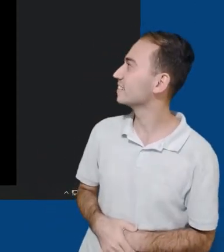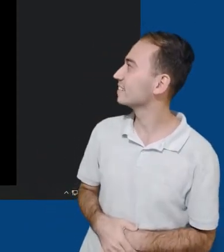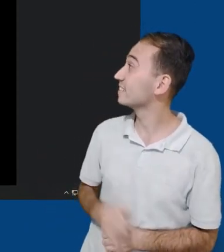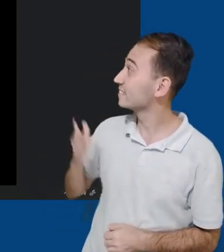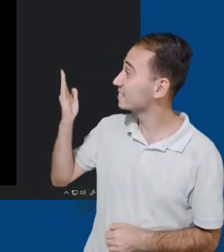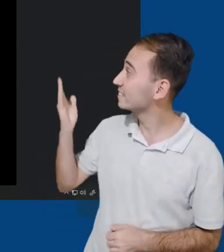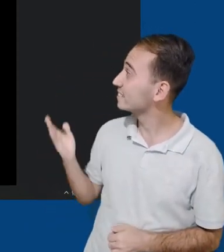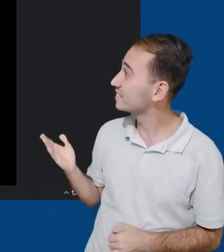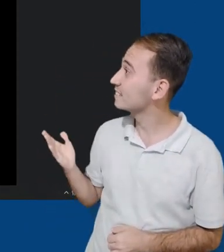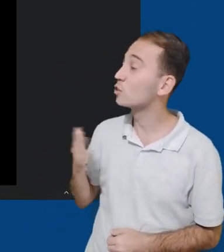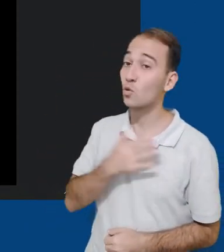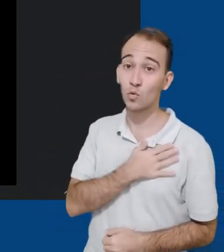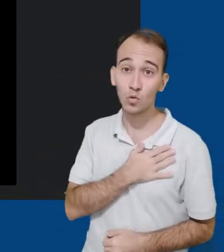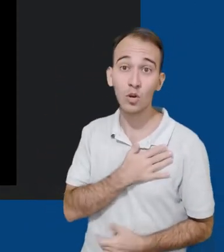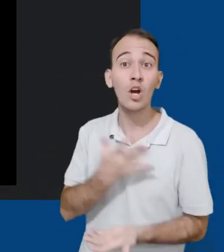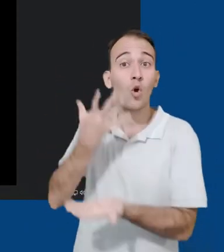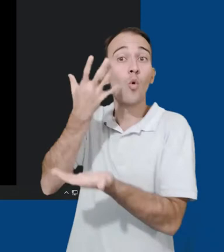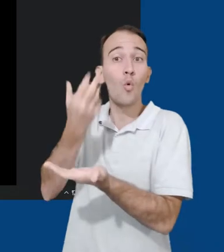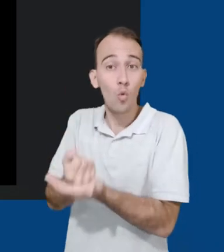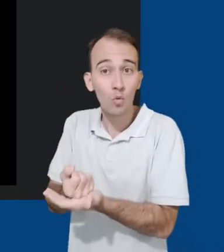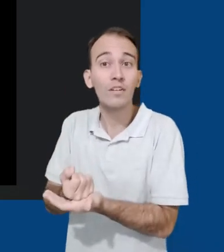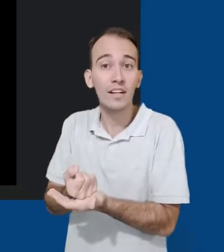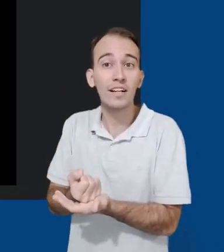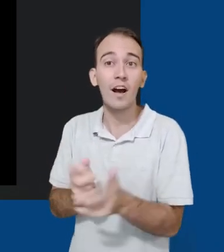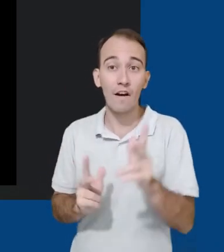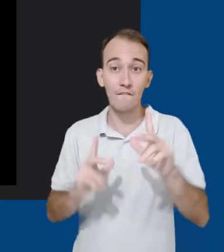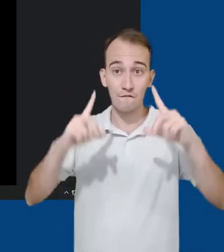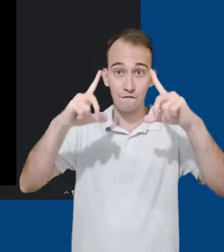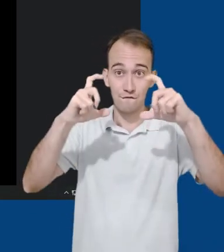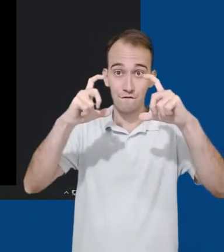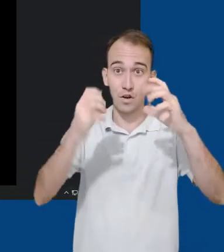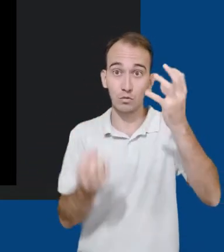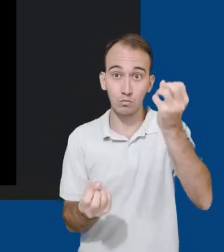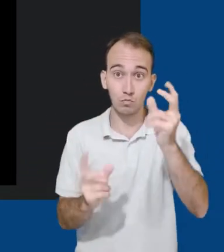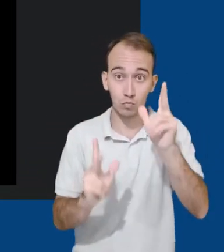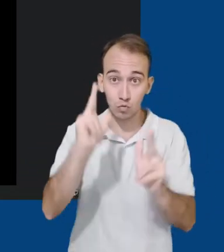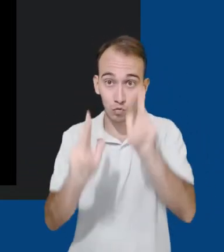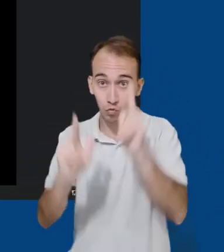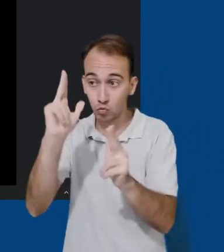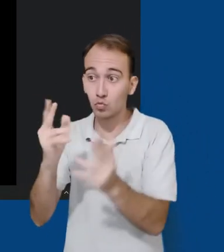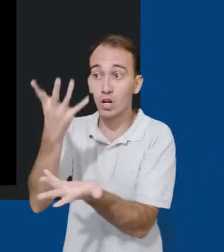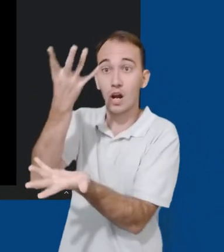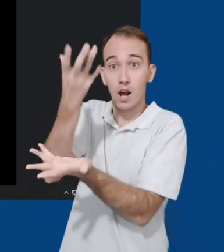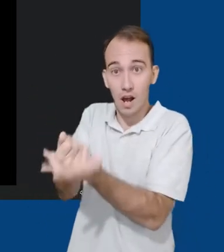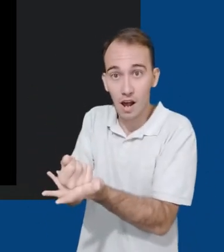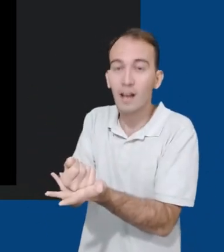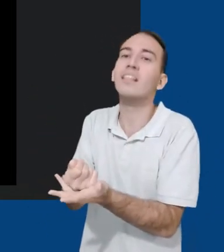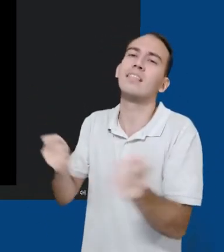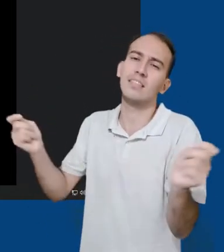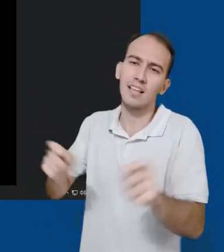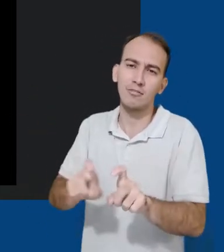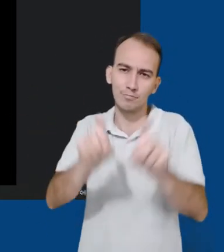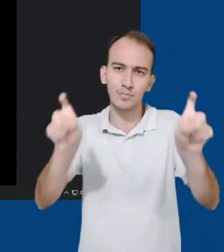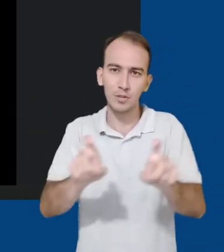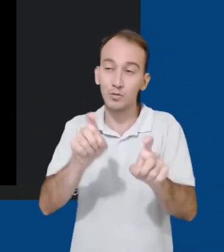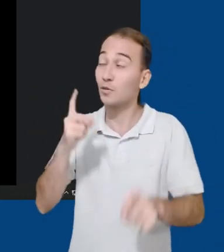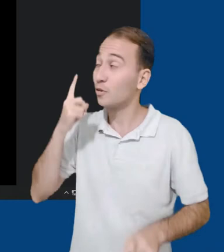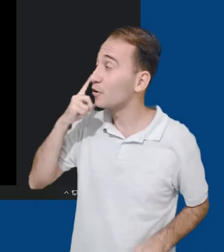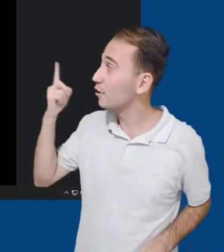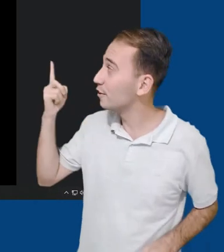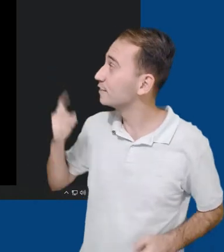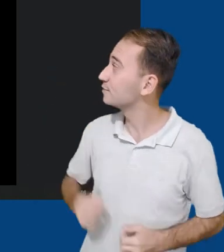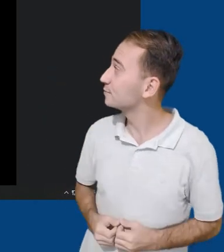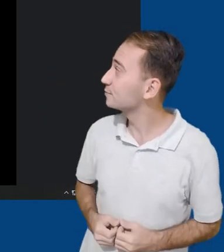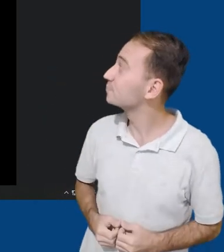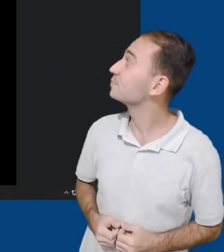com as edições aplicadas. Para isso, clicamos nos três pontos no canto superior direito e em seguida em salvar